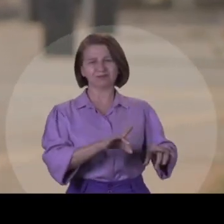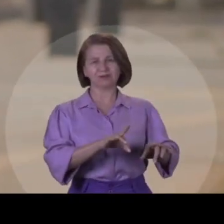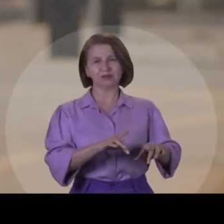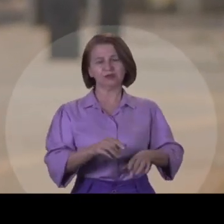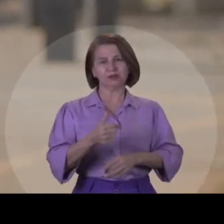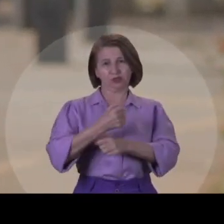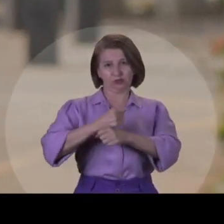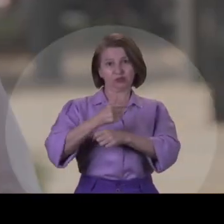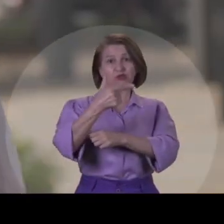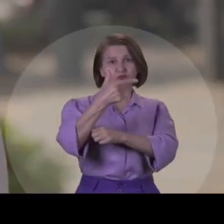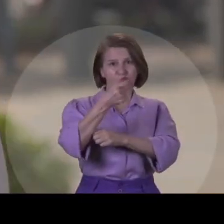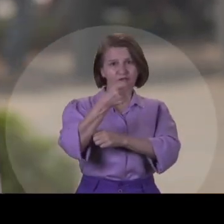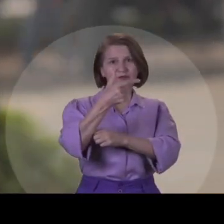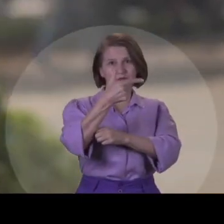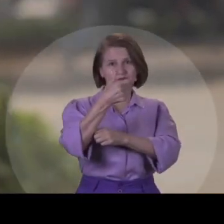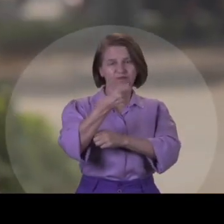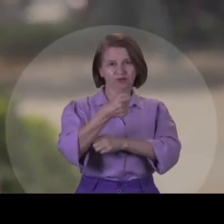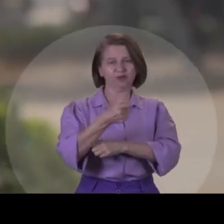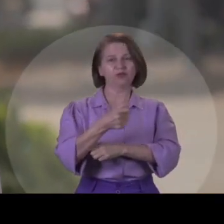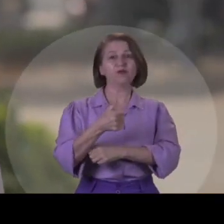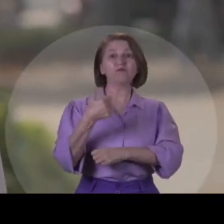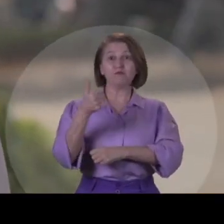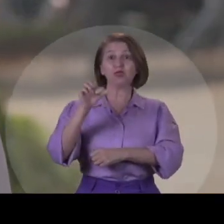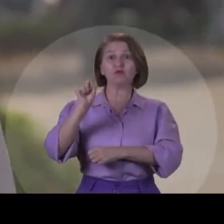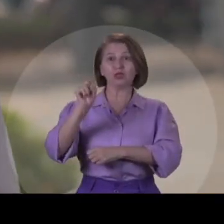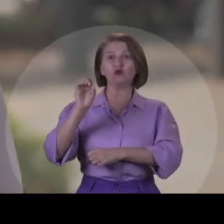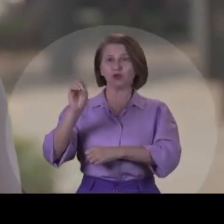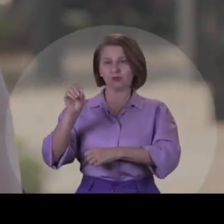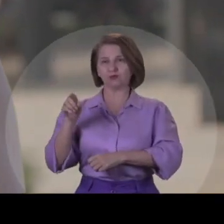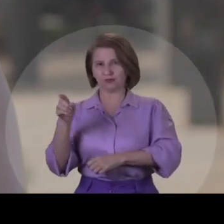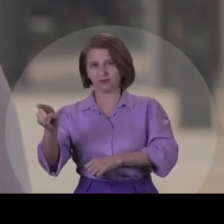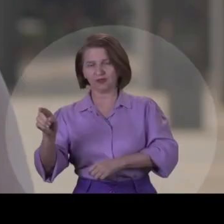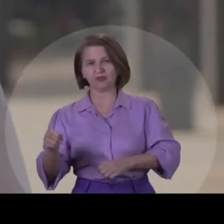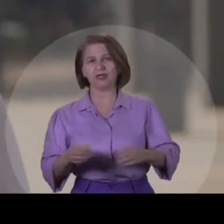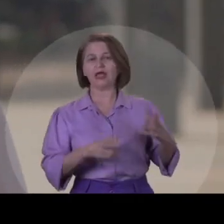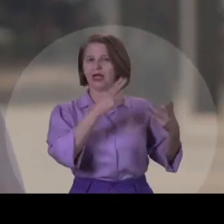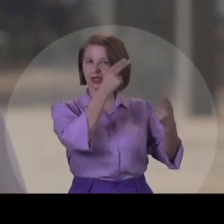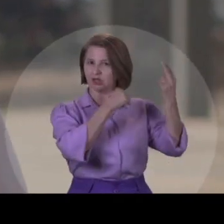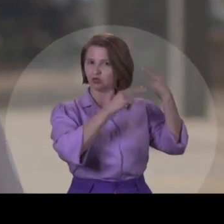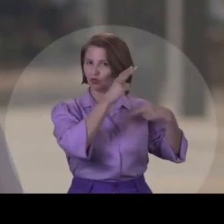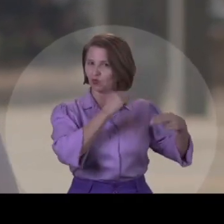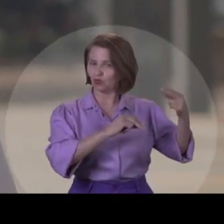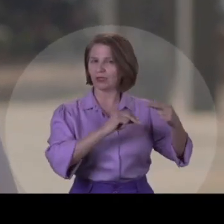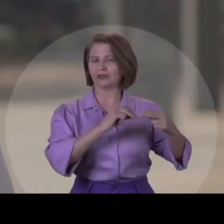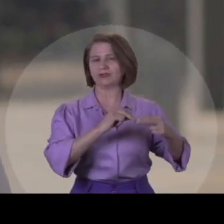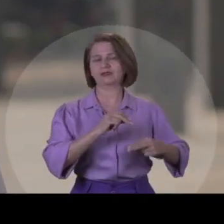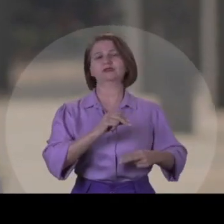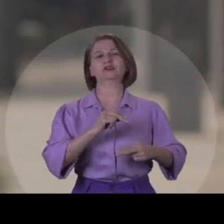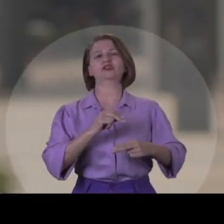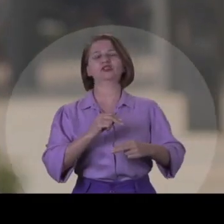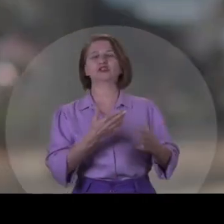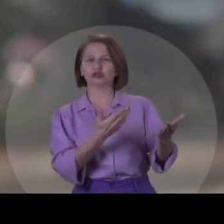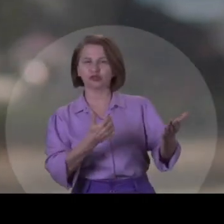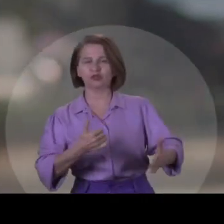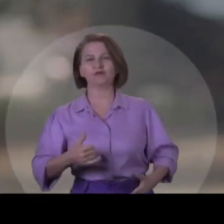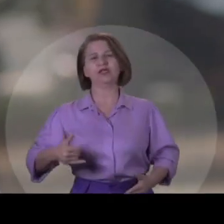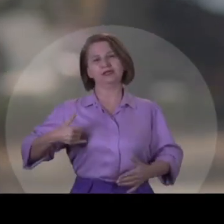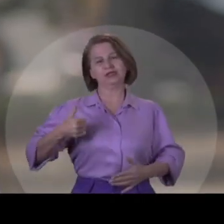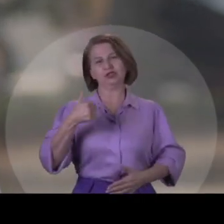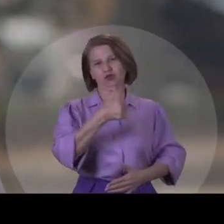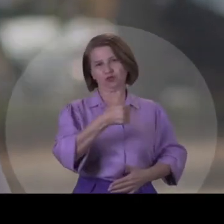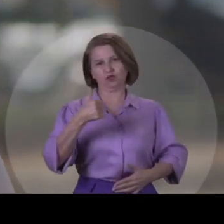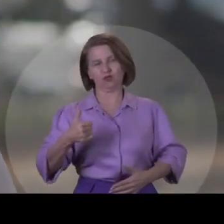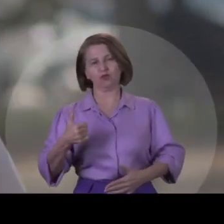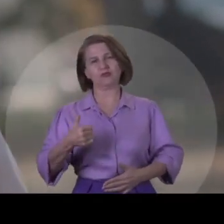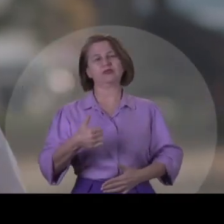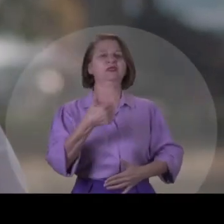Em 2020, 1.800 adolescentes, entre 11 e 19 anos, deram à luz em Goiânia. Vamos criar